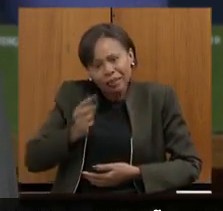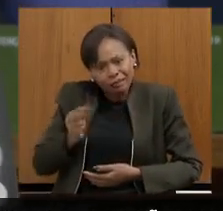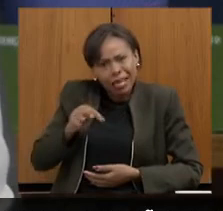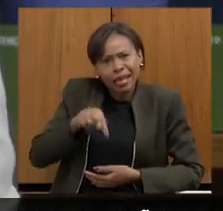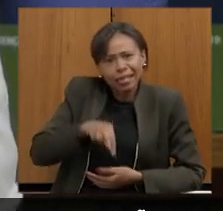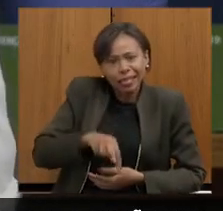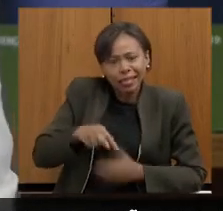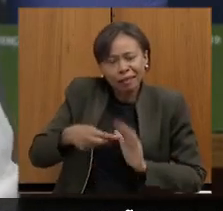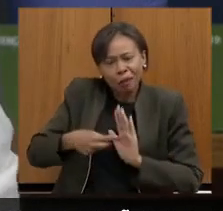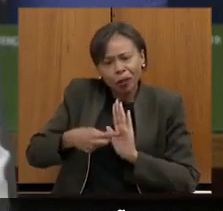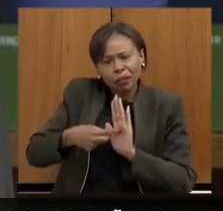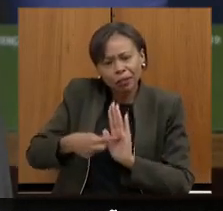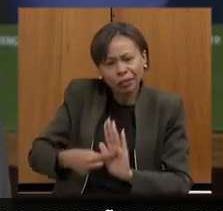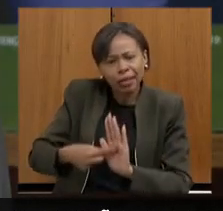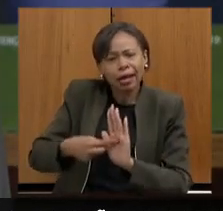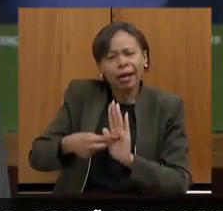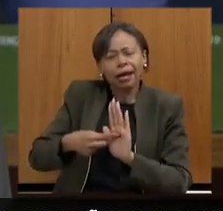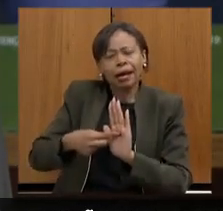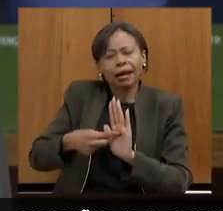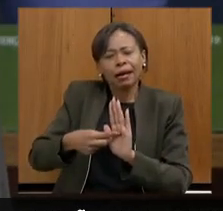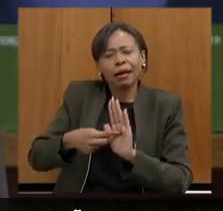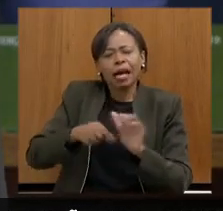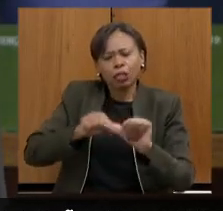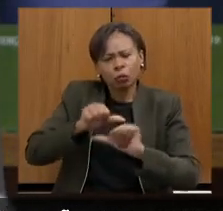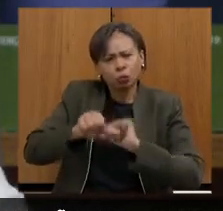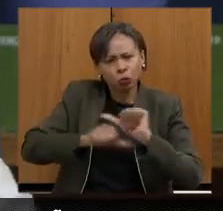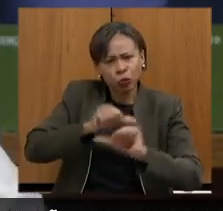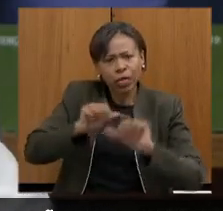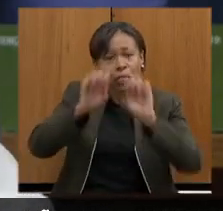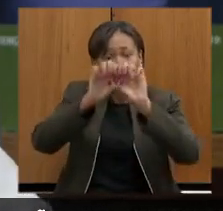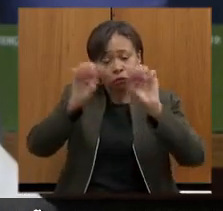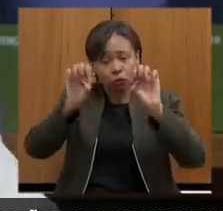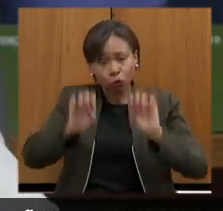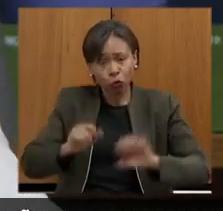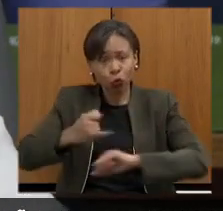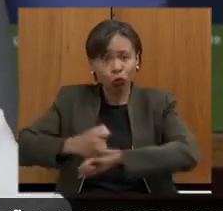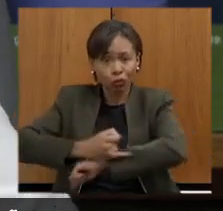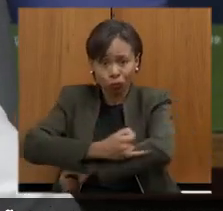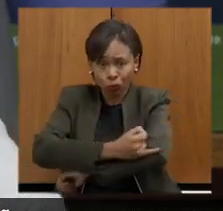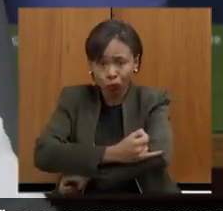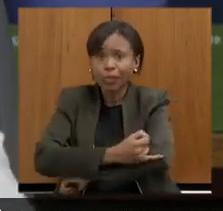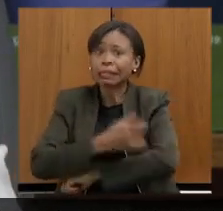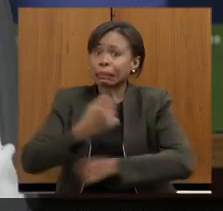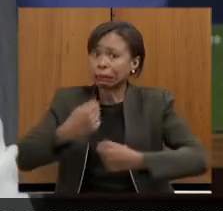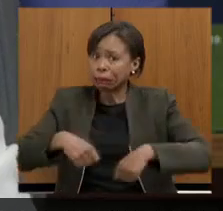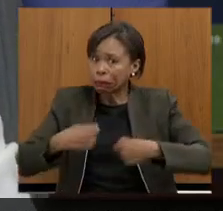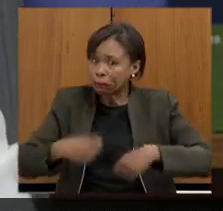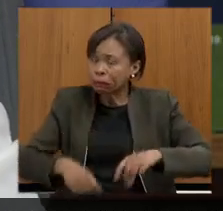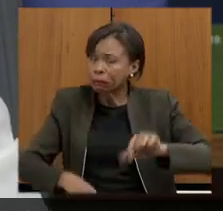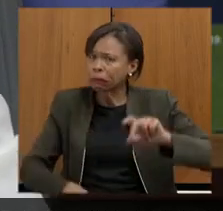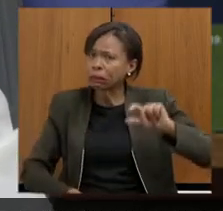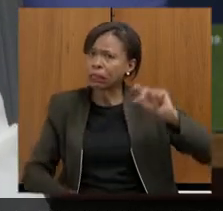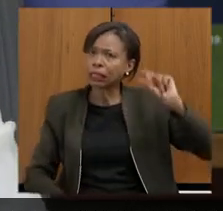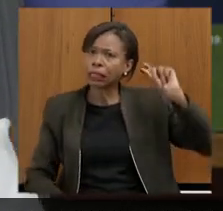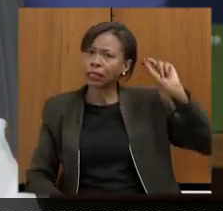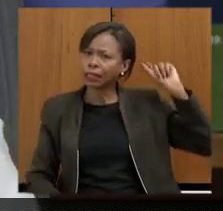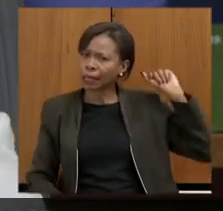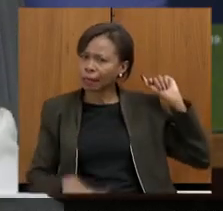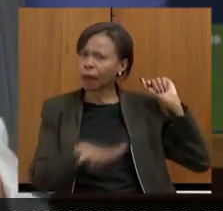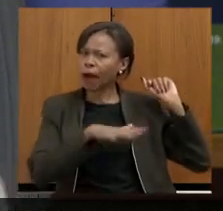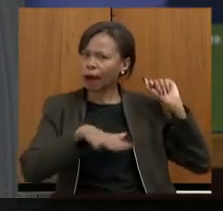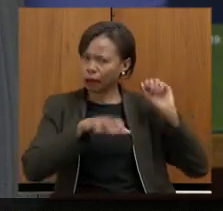compartilhar com vocês essa transformação em termos de infraestrutura era algo que essa rede demandava há muito tempo e que era